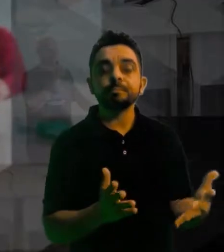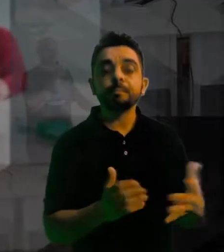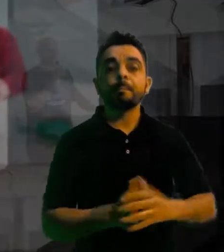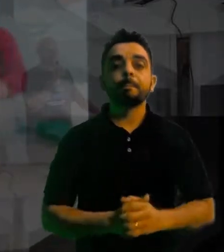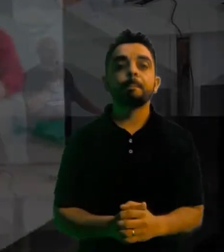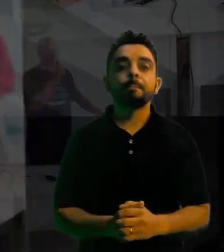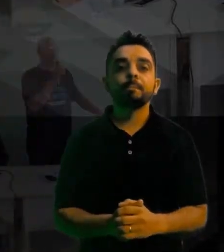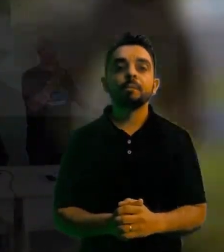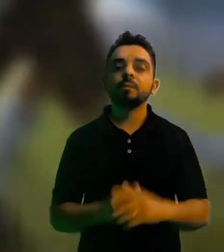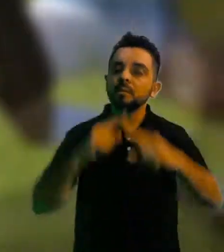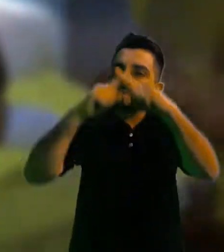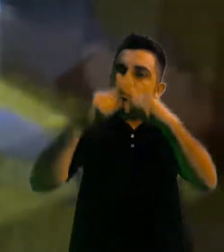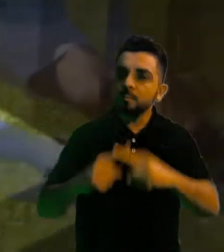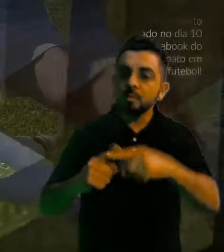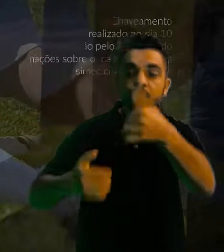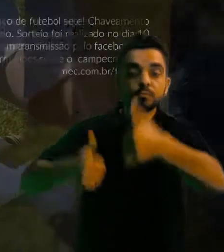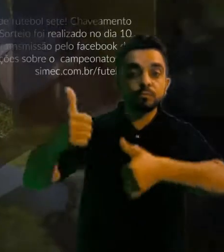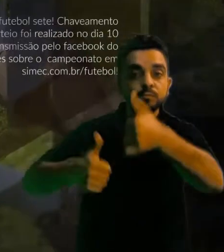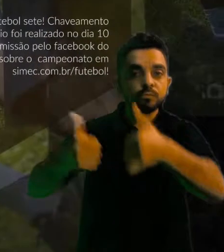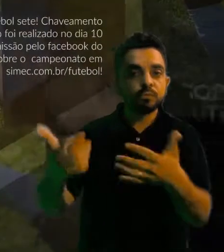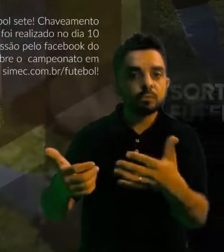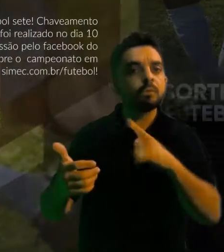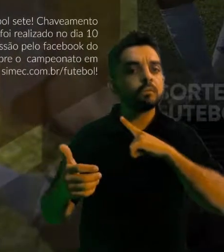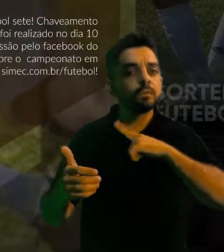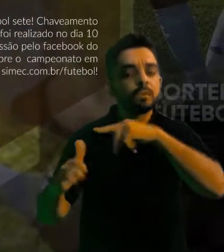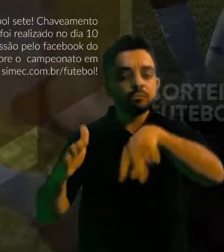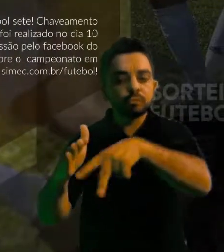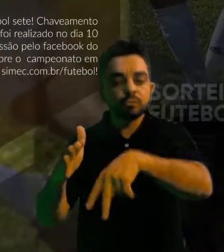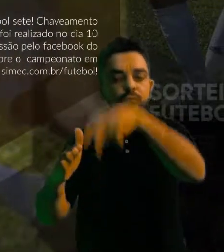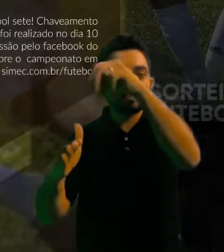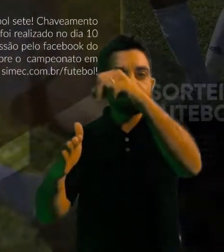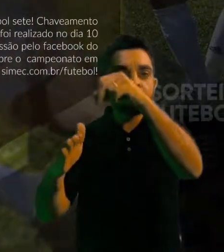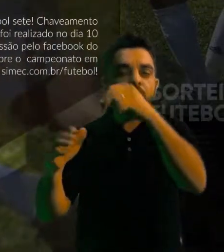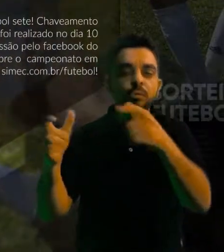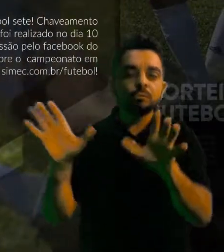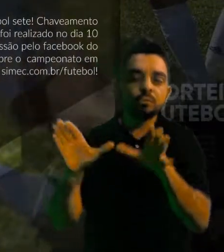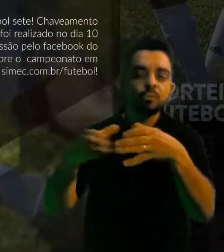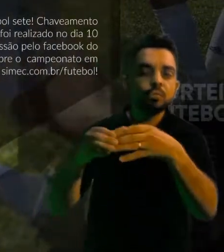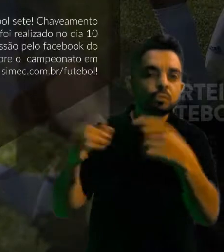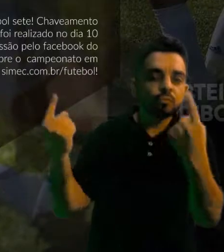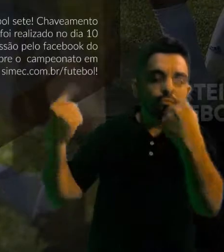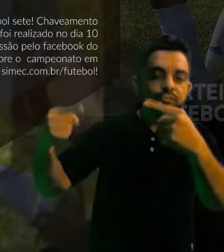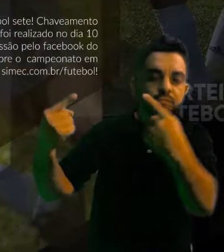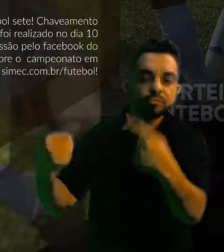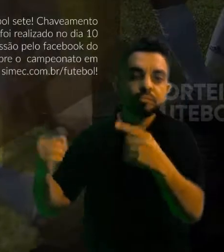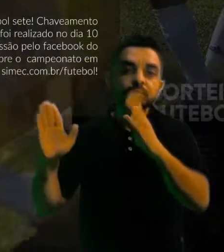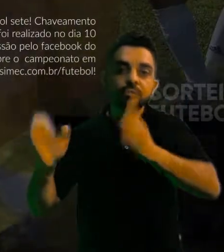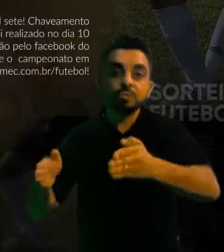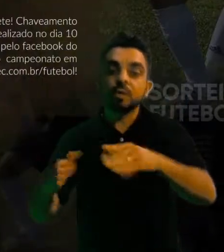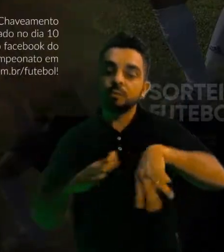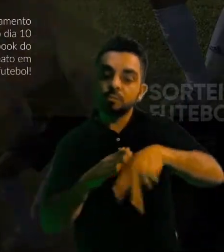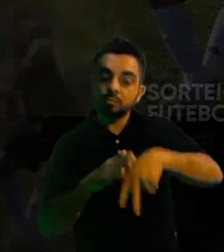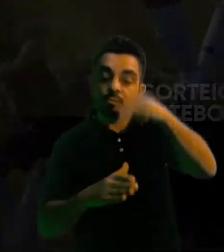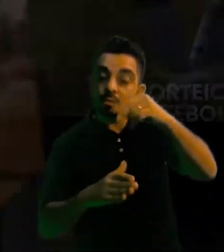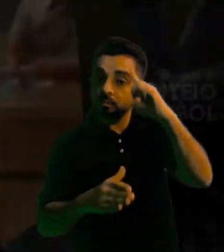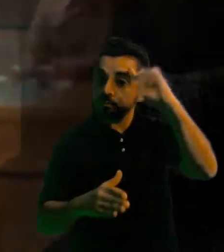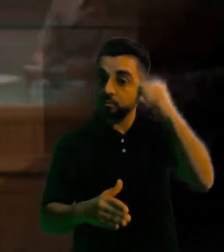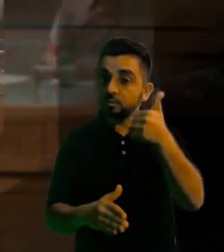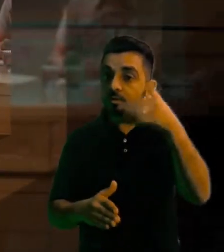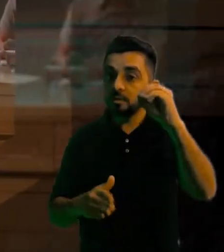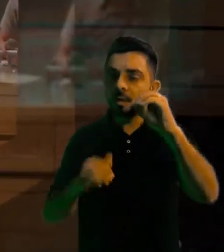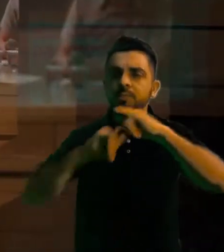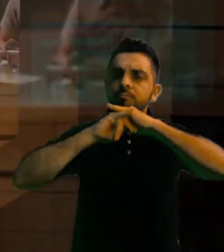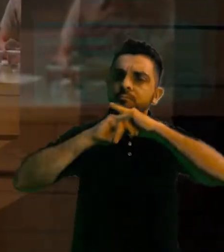de Futebol 7. Chaveamento das equipes definido. O sorteio foi realizado no dia 10 com transmissão pelo